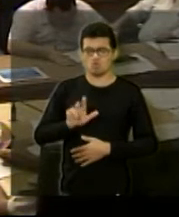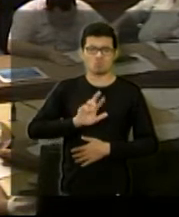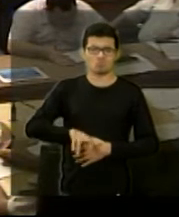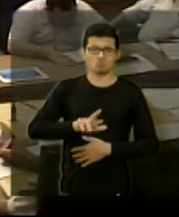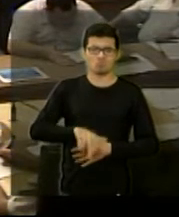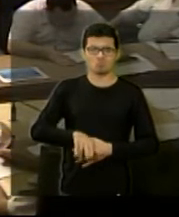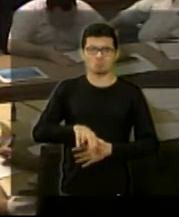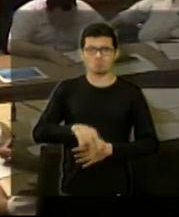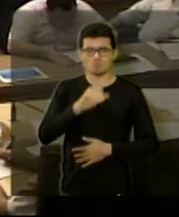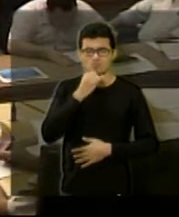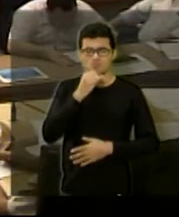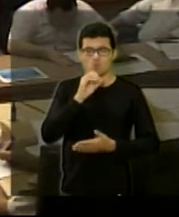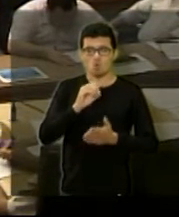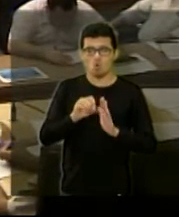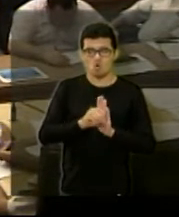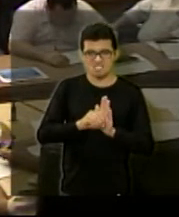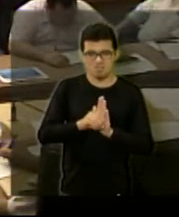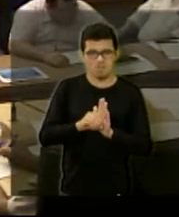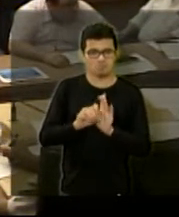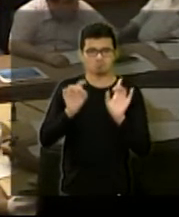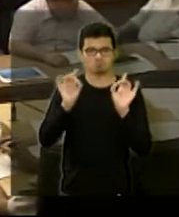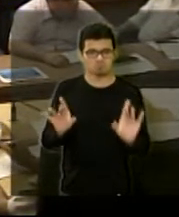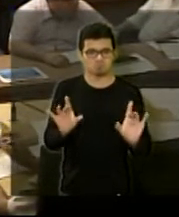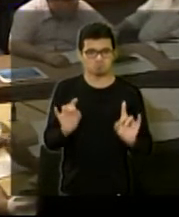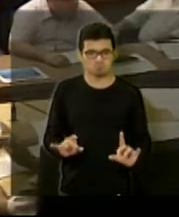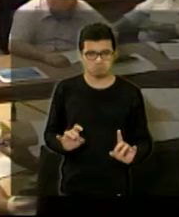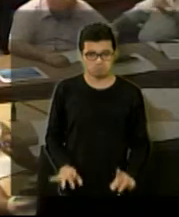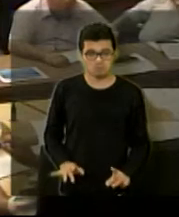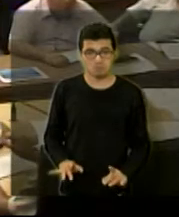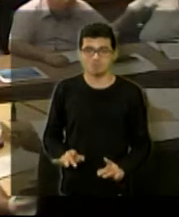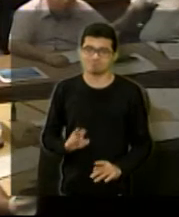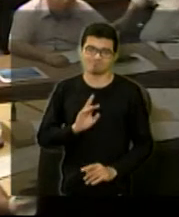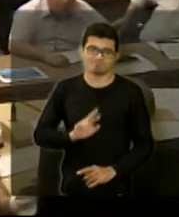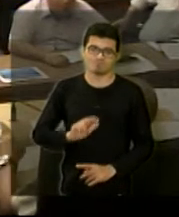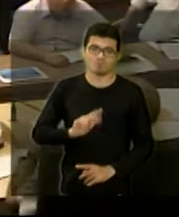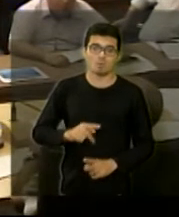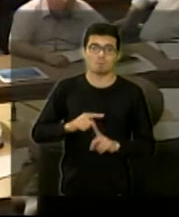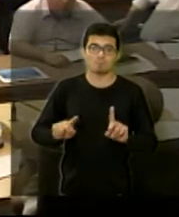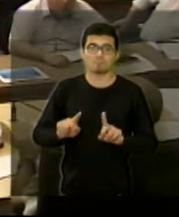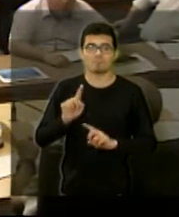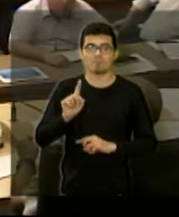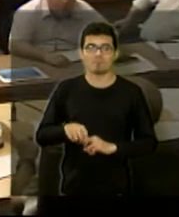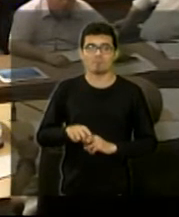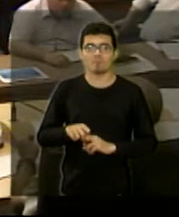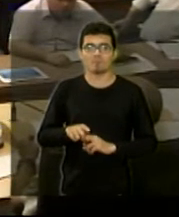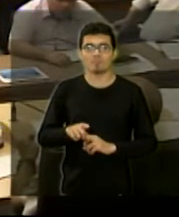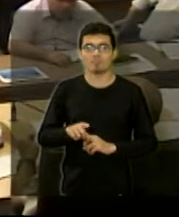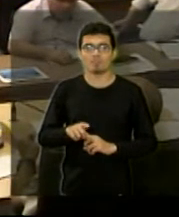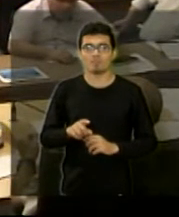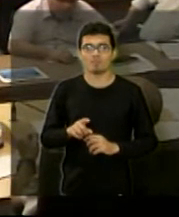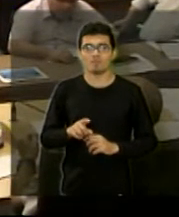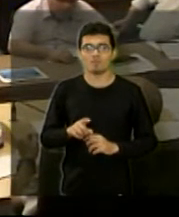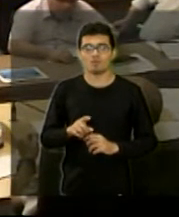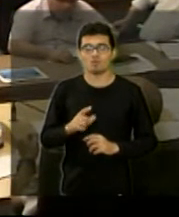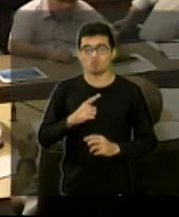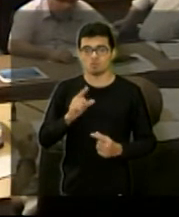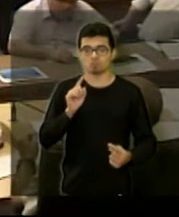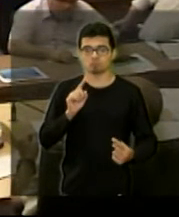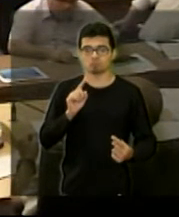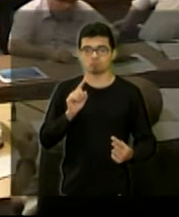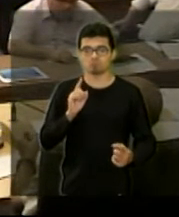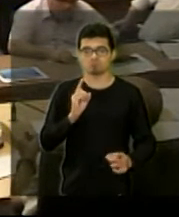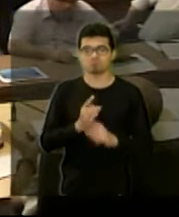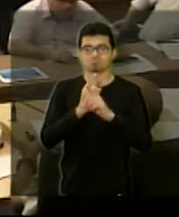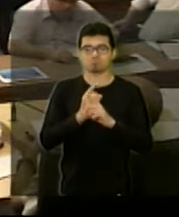todos gostariam, mas é o que foi identificado.